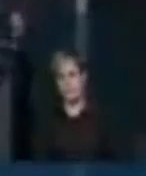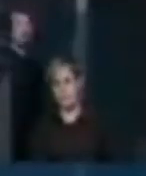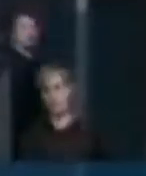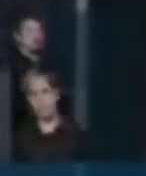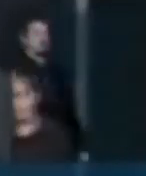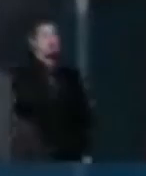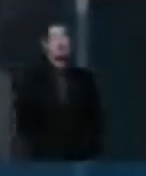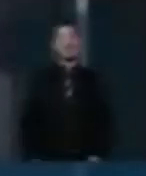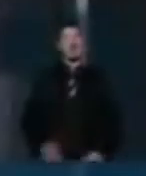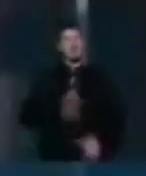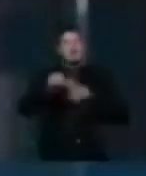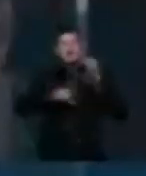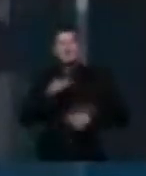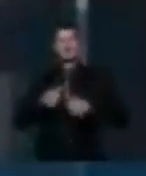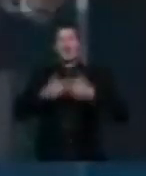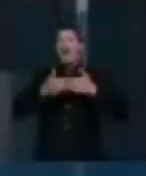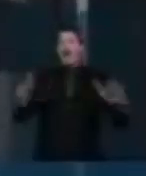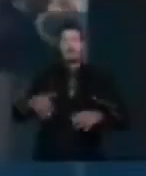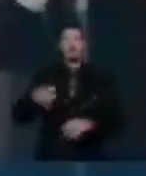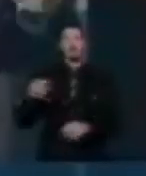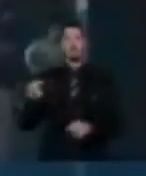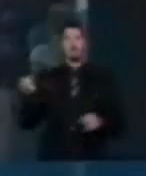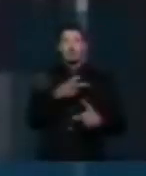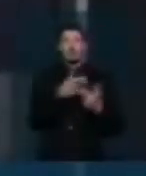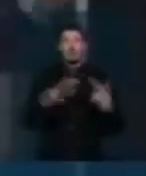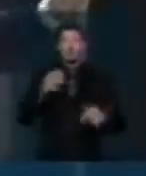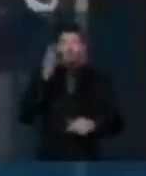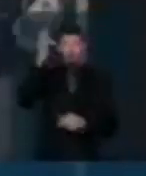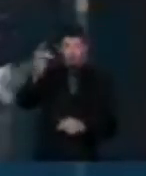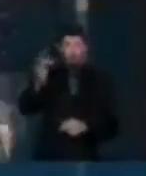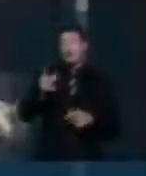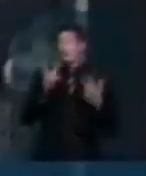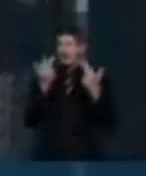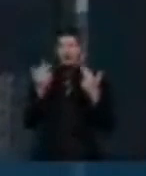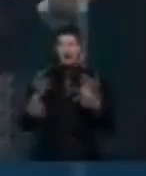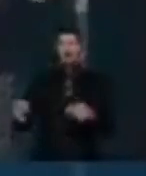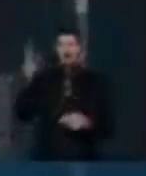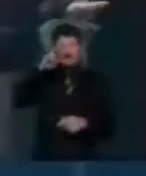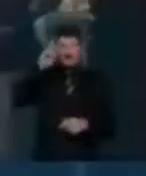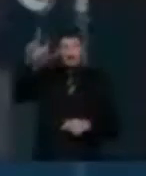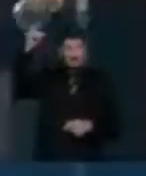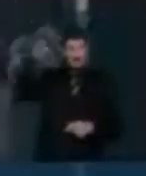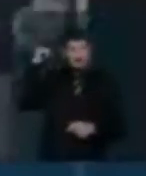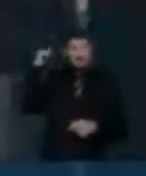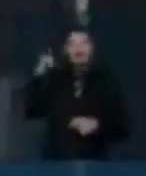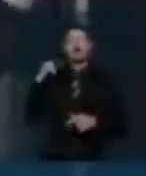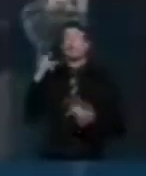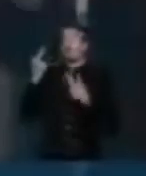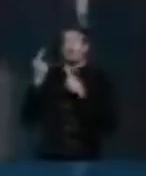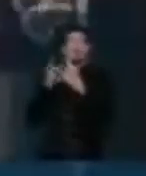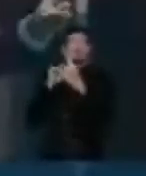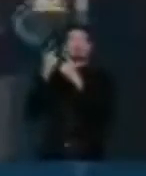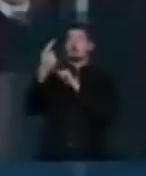novos caminhos, senhores e senhores. O futuro da mesma forma que resgata a memória. Assim, retroativamente,